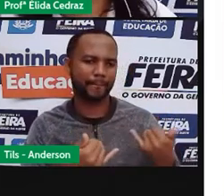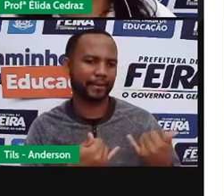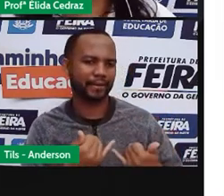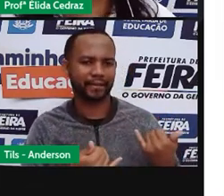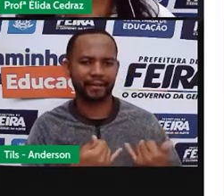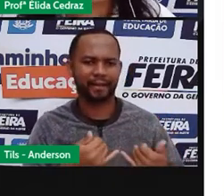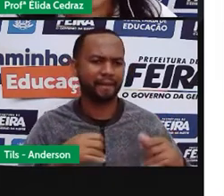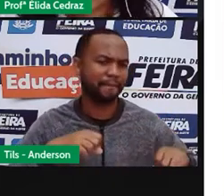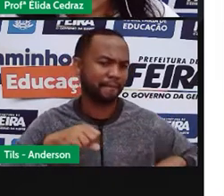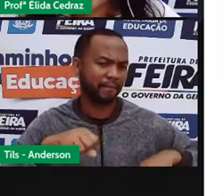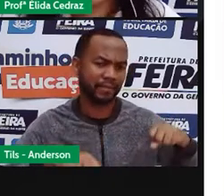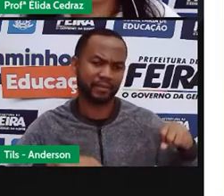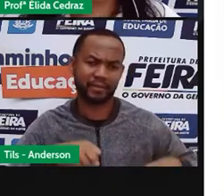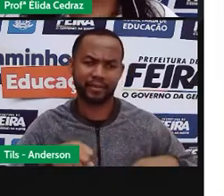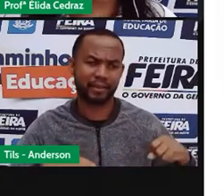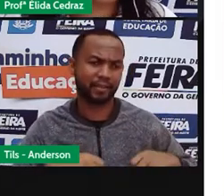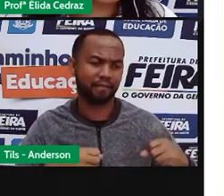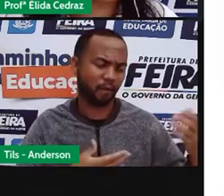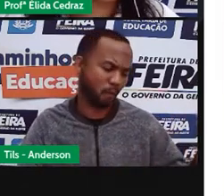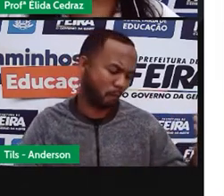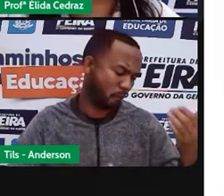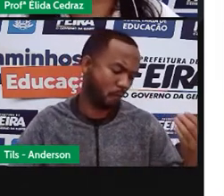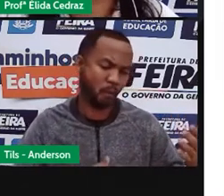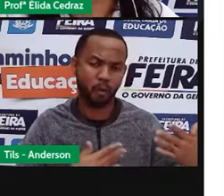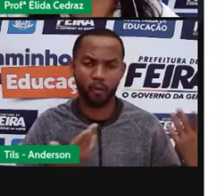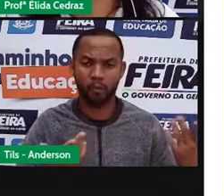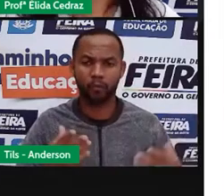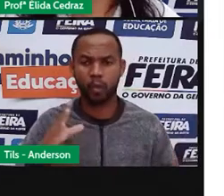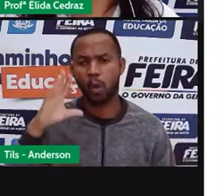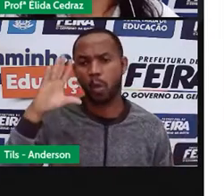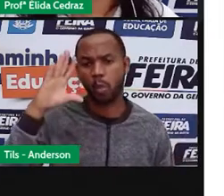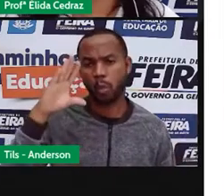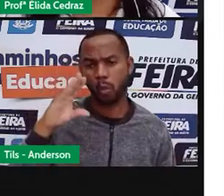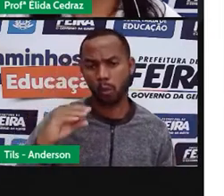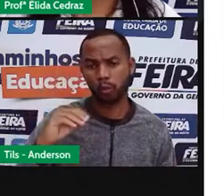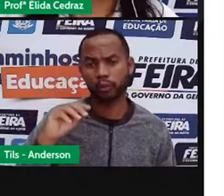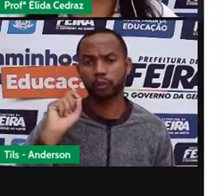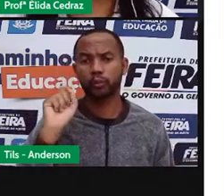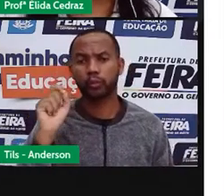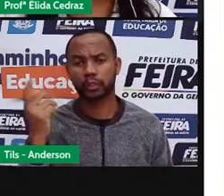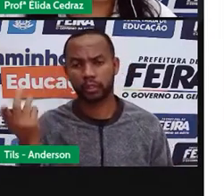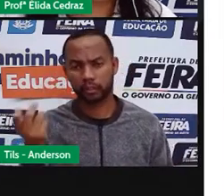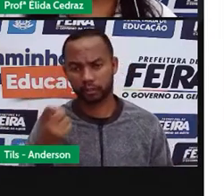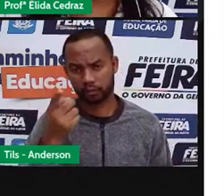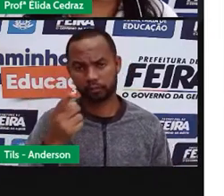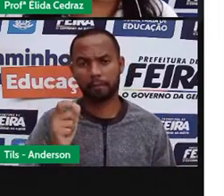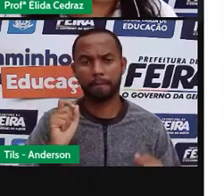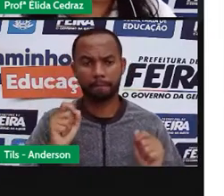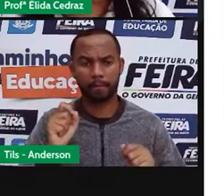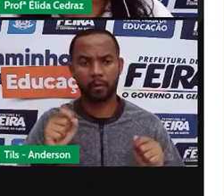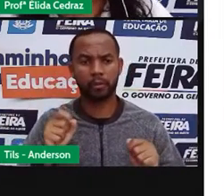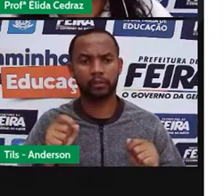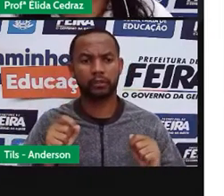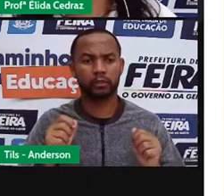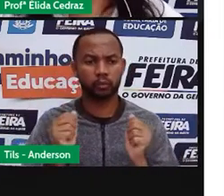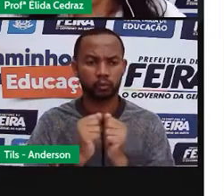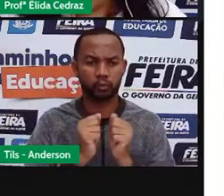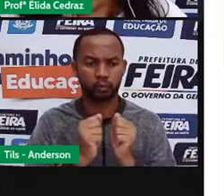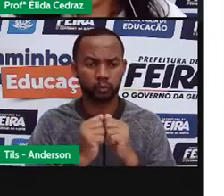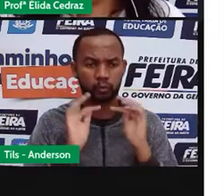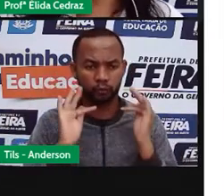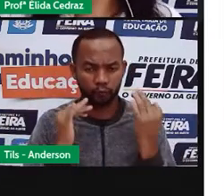ou de bicicleta. E à noite? O que se pode fazer à noite? Assistir a aula com a mãe,